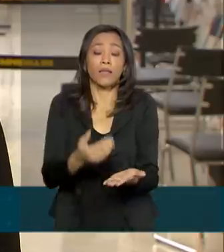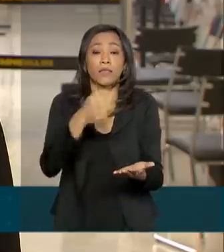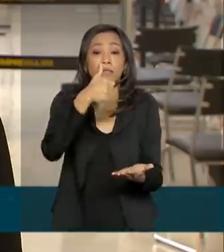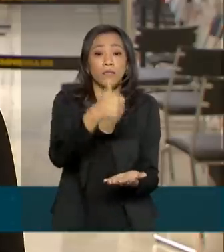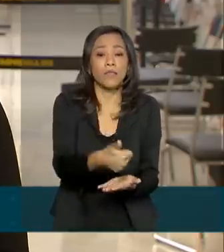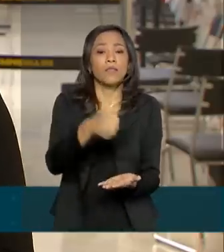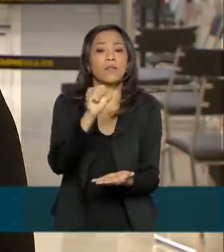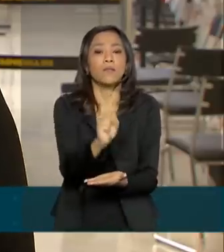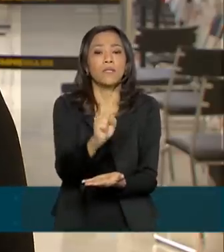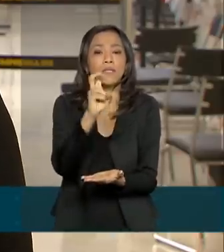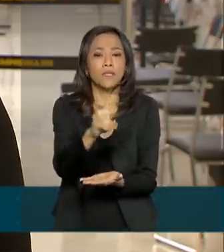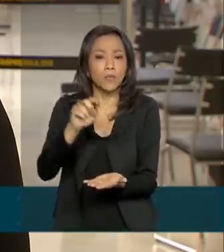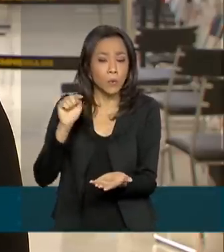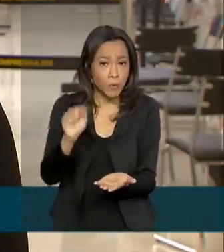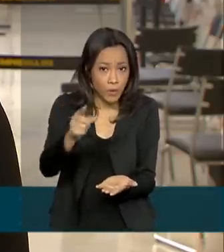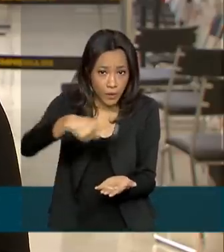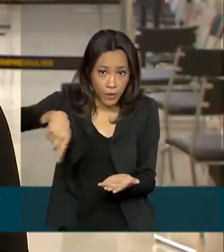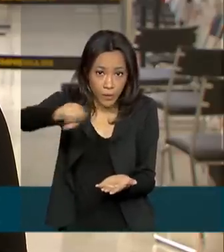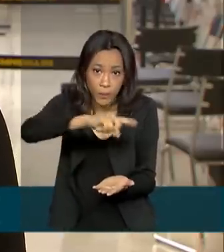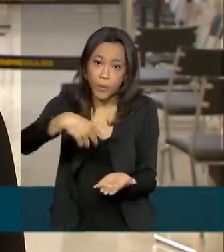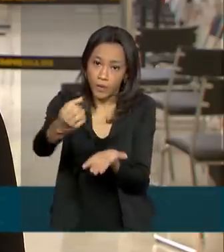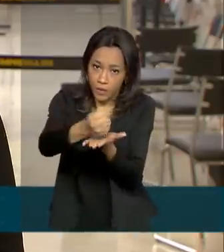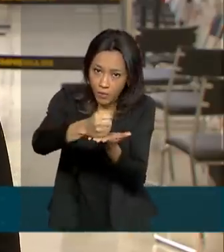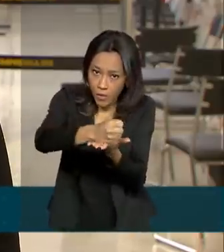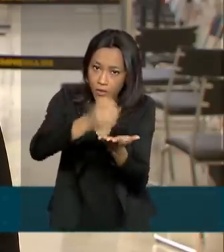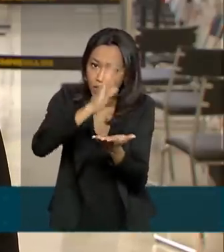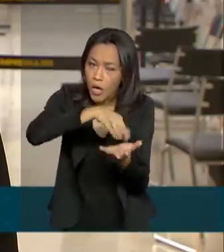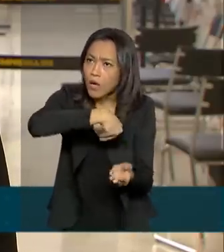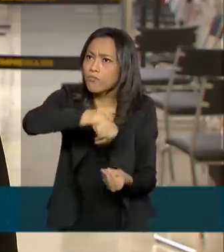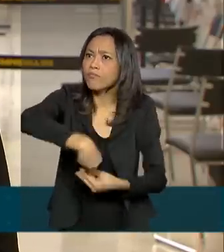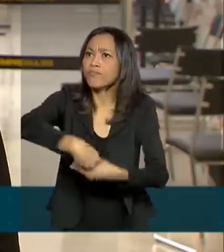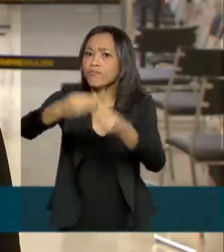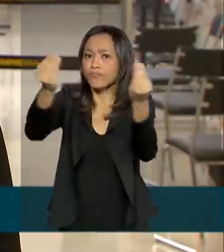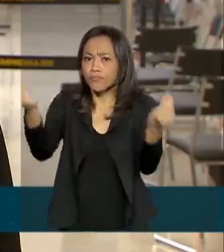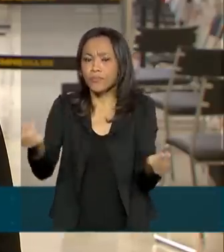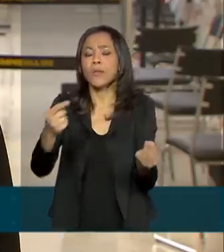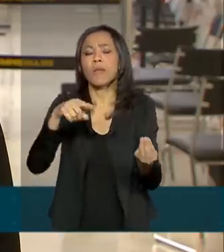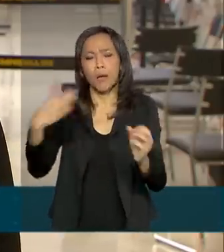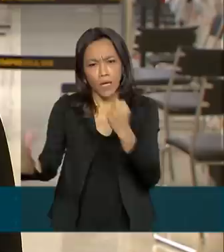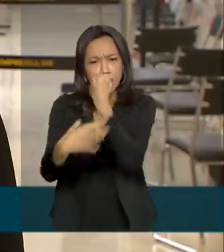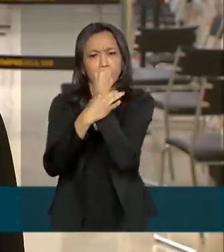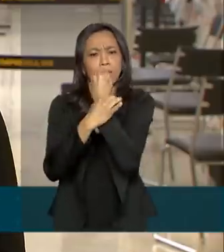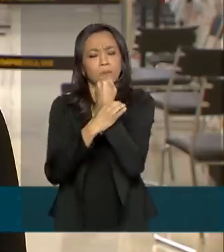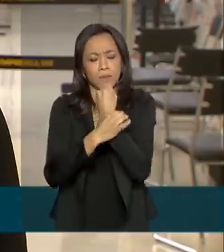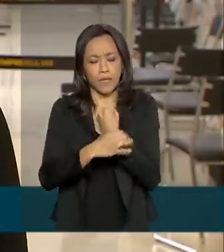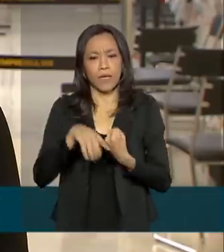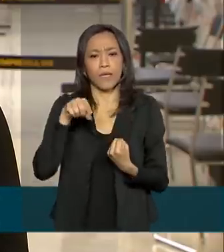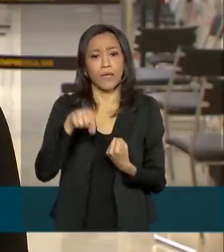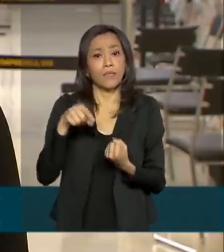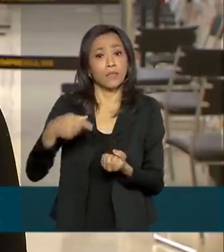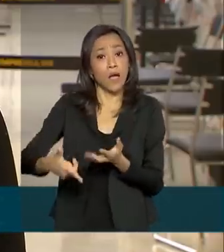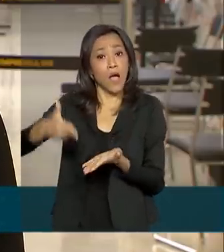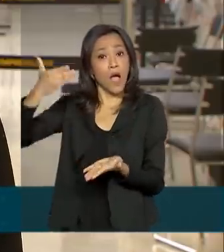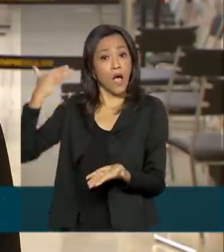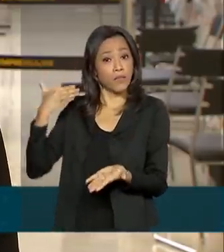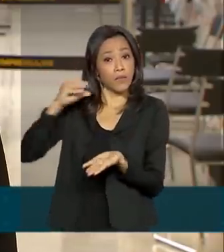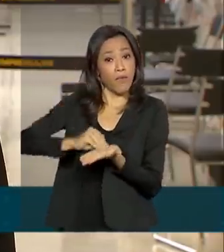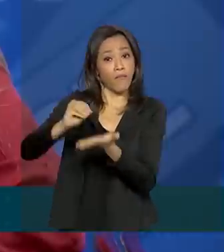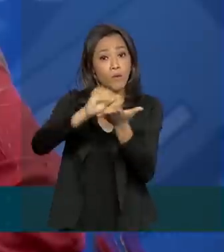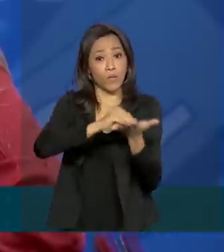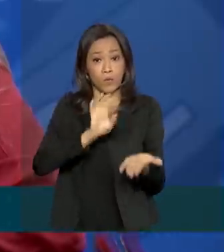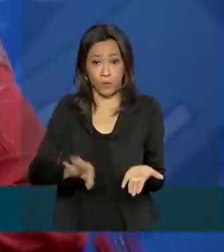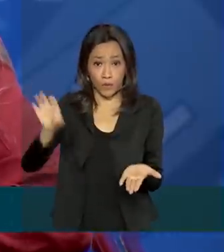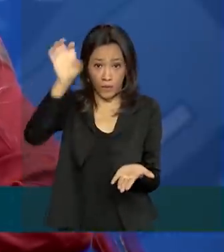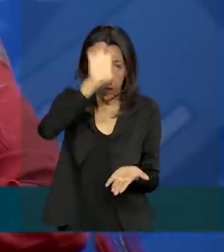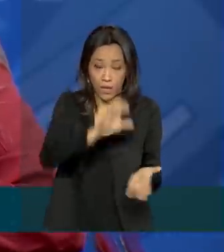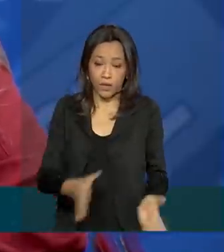mil unidades desses medicamentos. O objetivo é garantir o abastecimento desses remédios que estavam em falta em alguns estados.